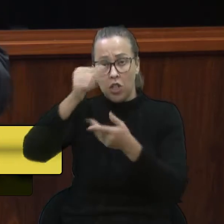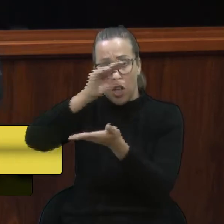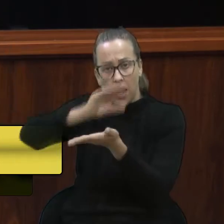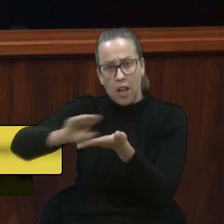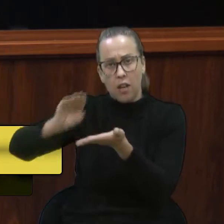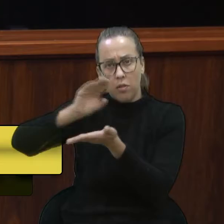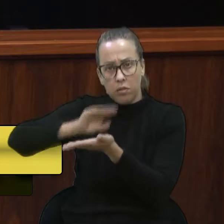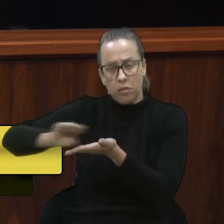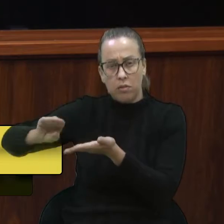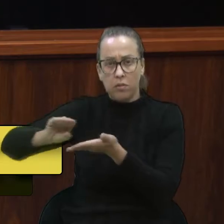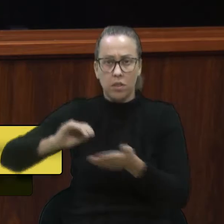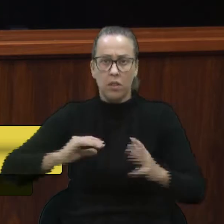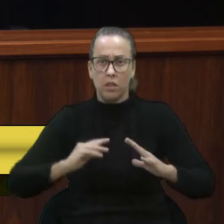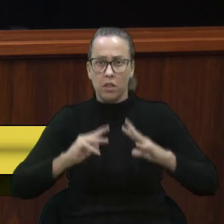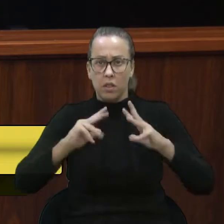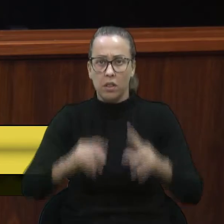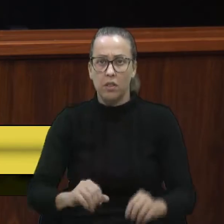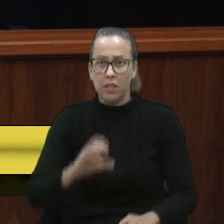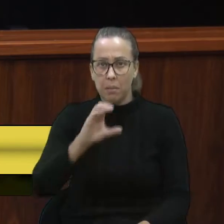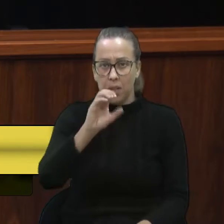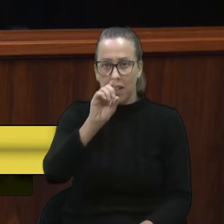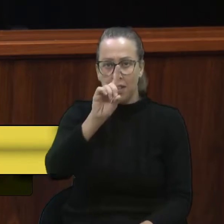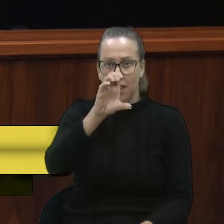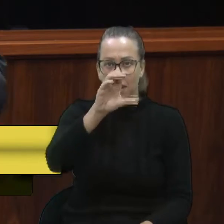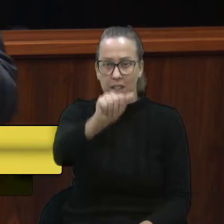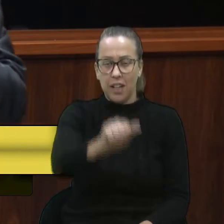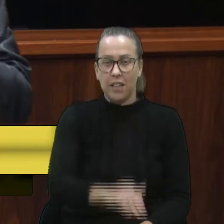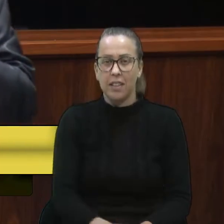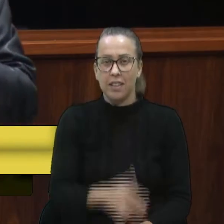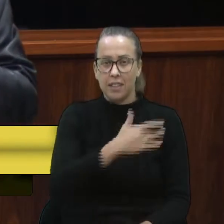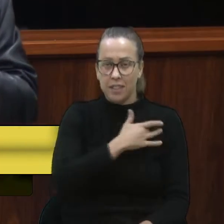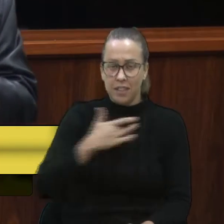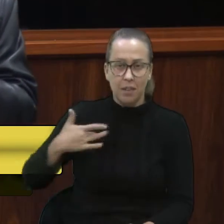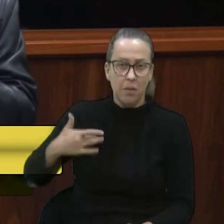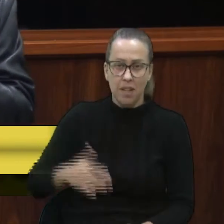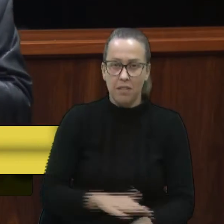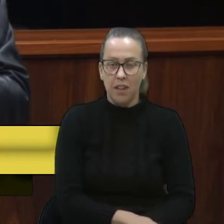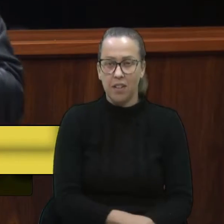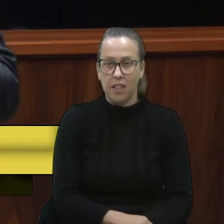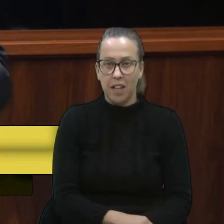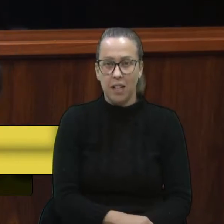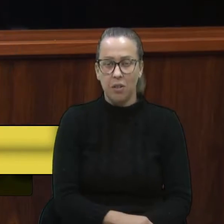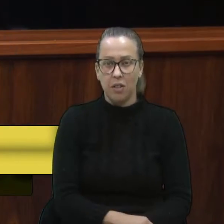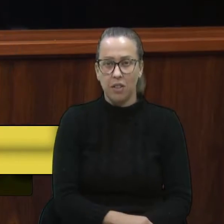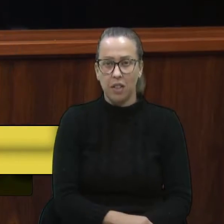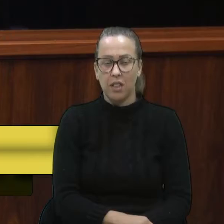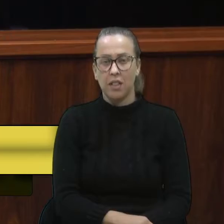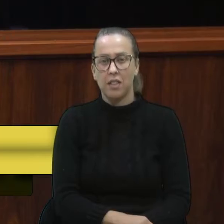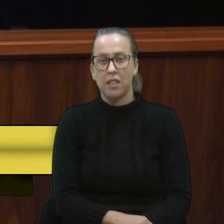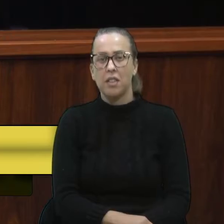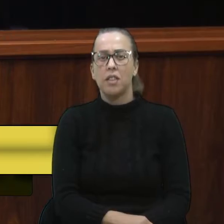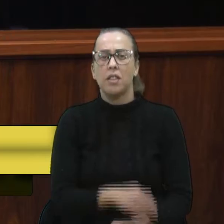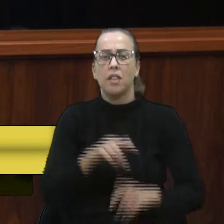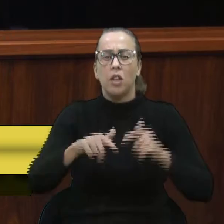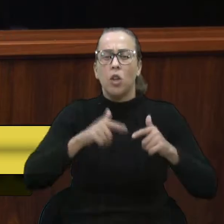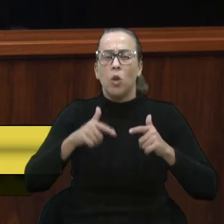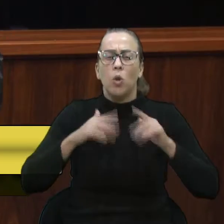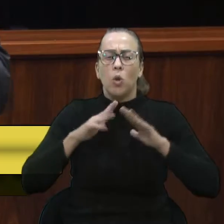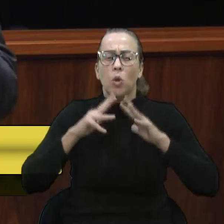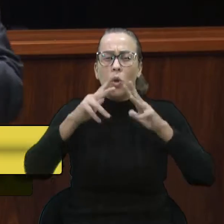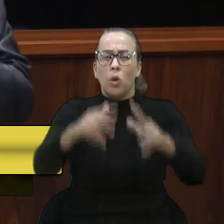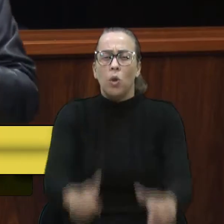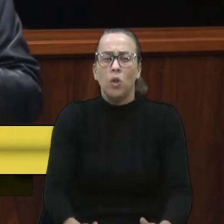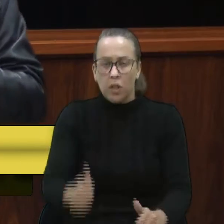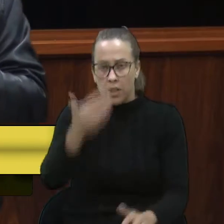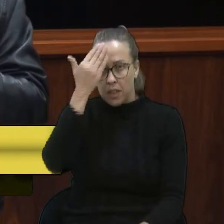a codeca, mais dinheiro para a saúde, consertar o britador, tantas coisas